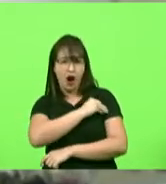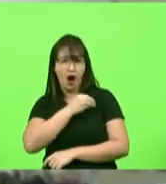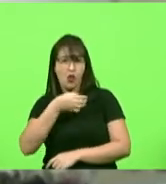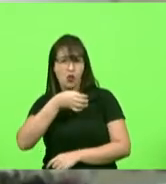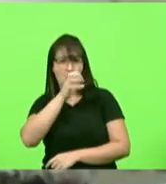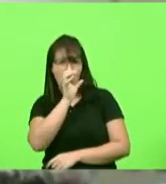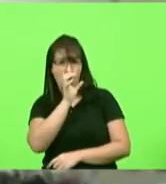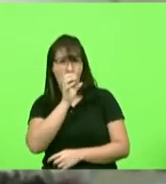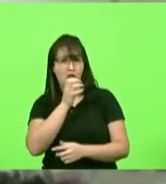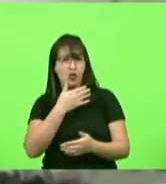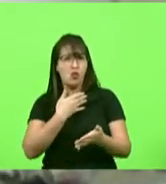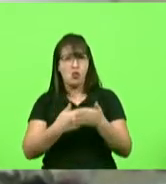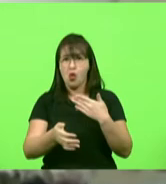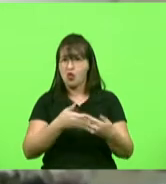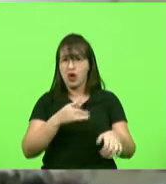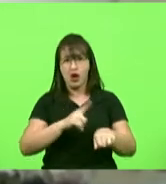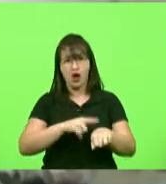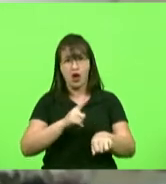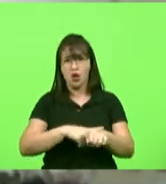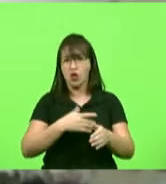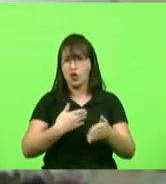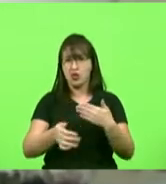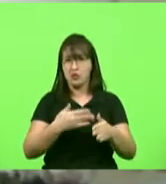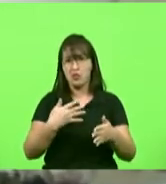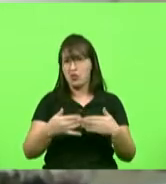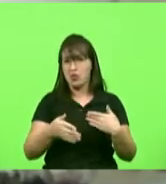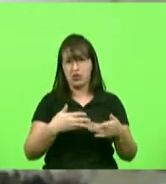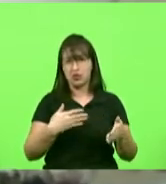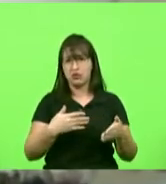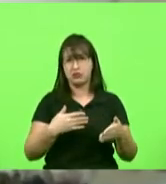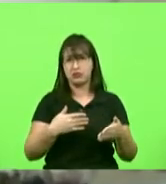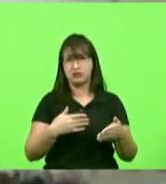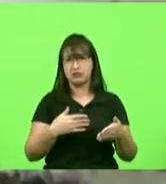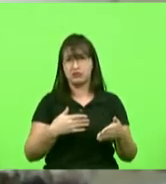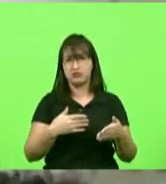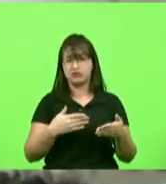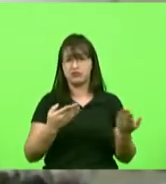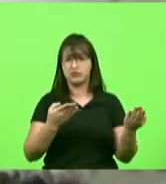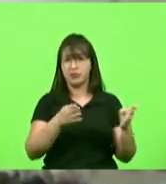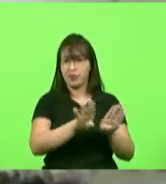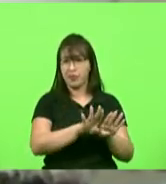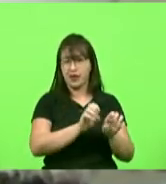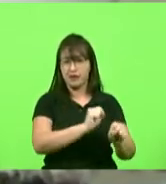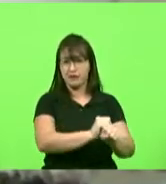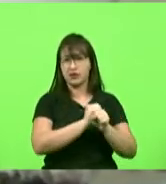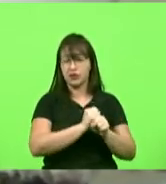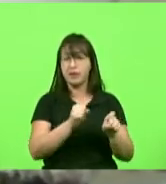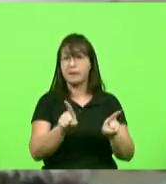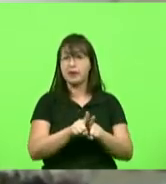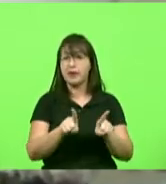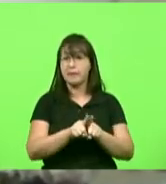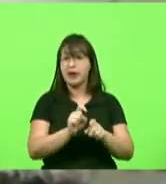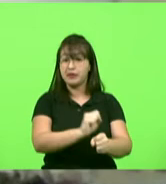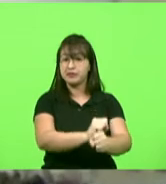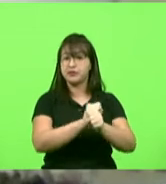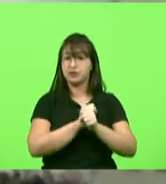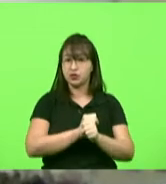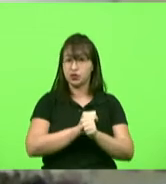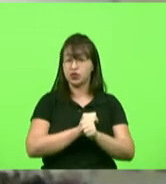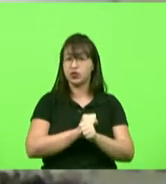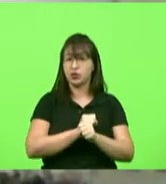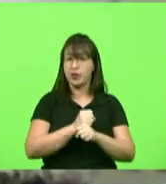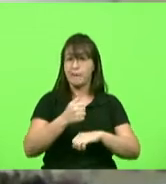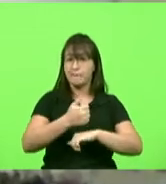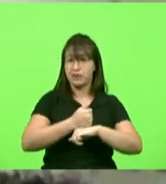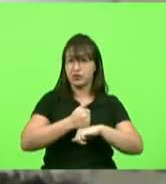horário em qualquer horário suspensão do futebol profissional por 15